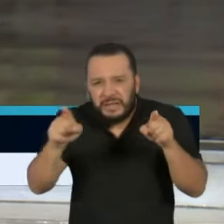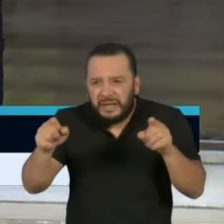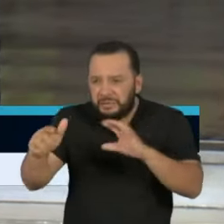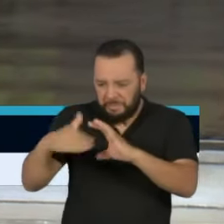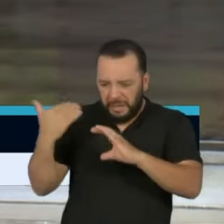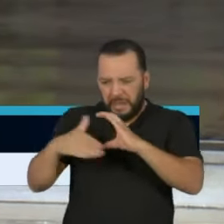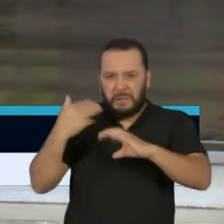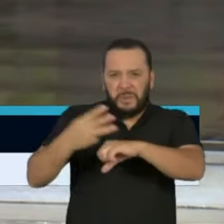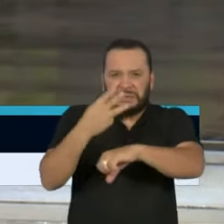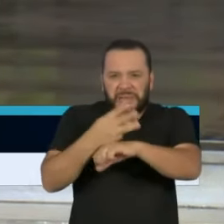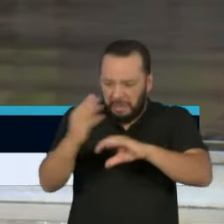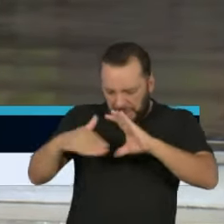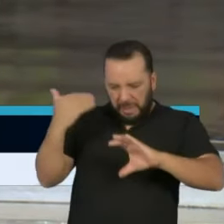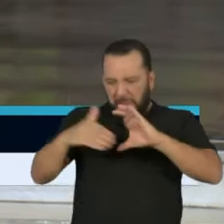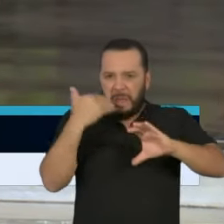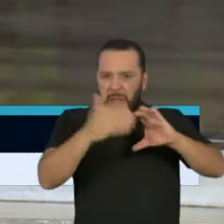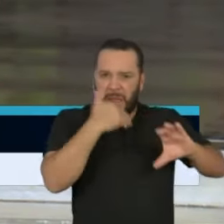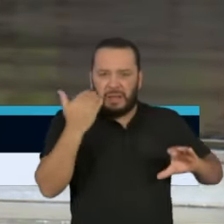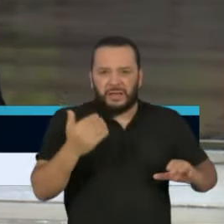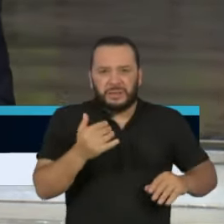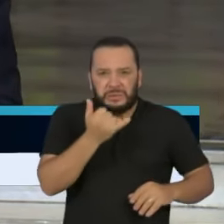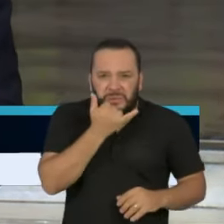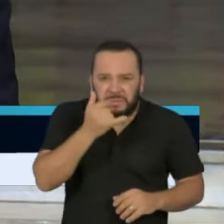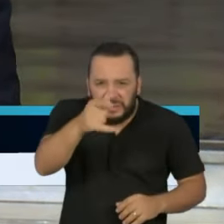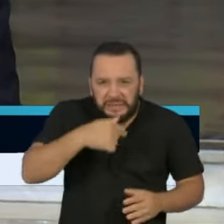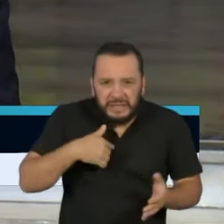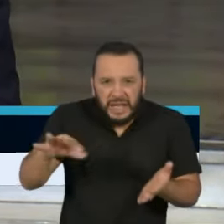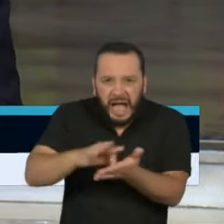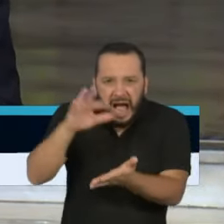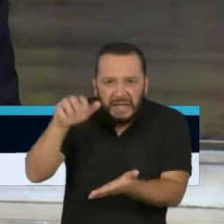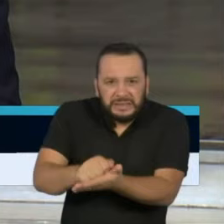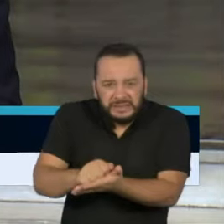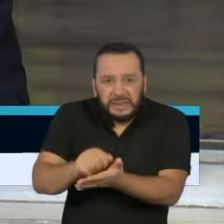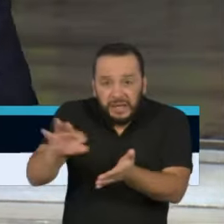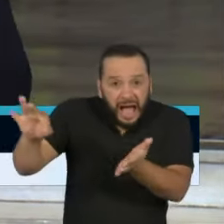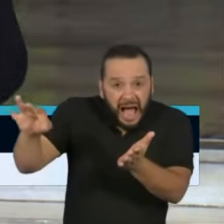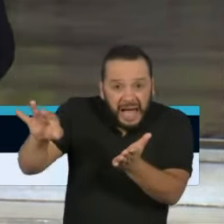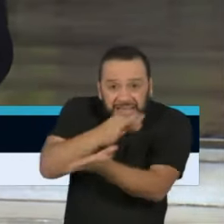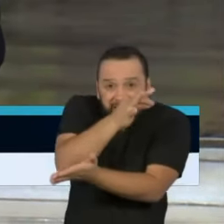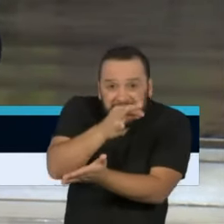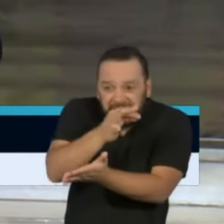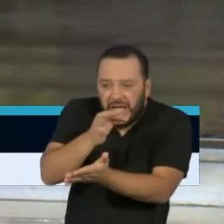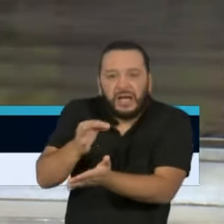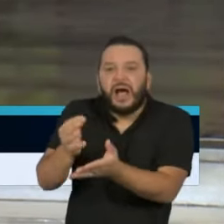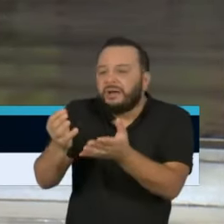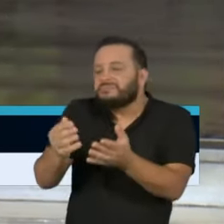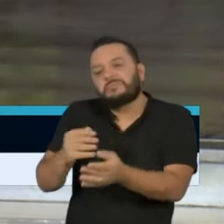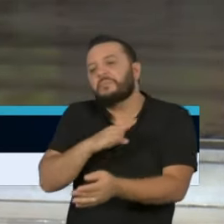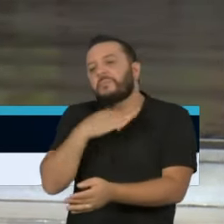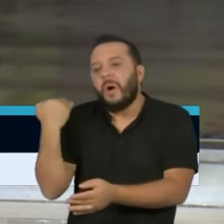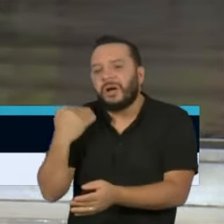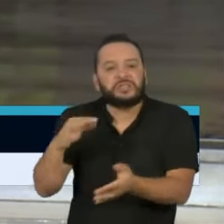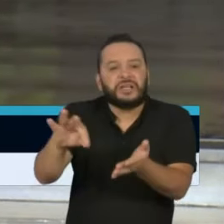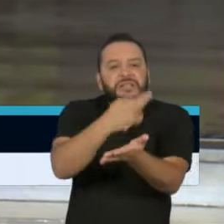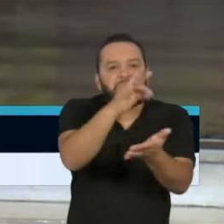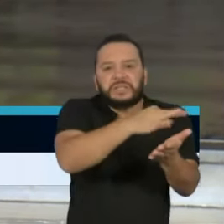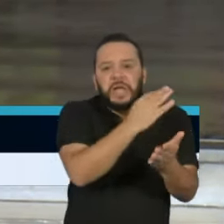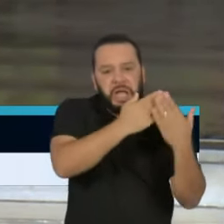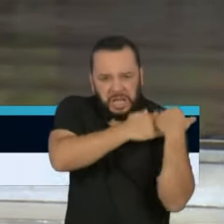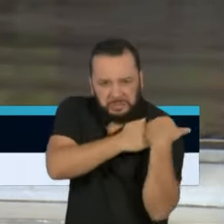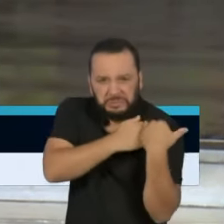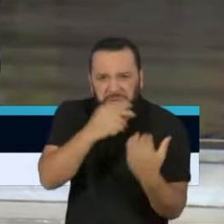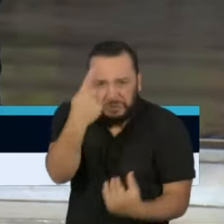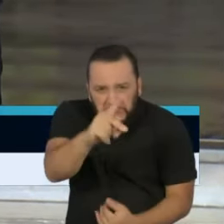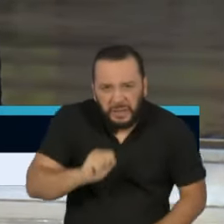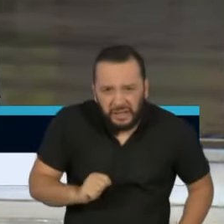preparados para assinarem os atestados de óbito de brasileiros? Vocês estão preparados para carregar os